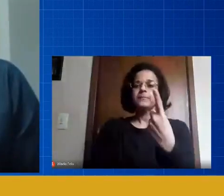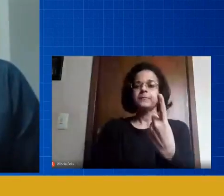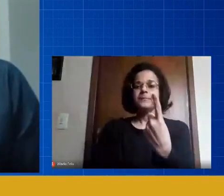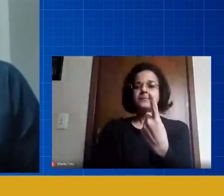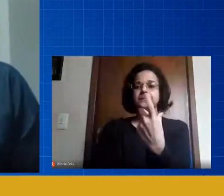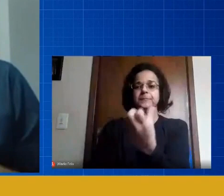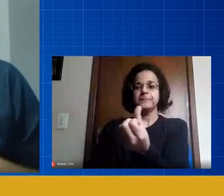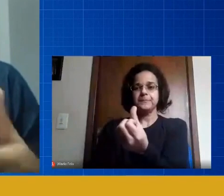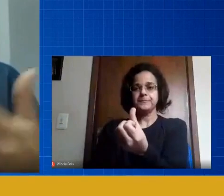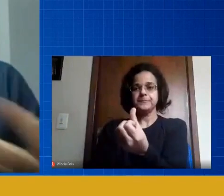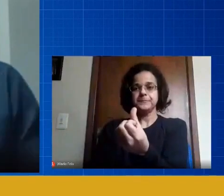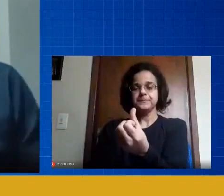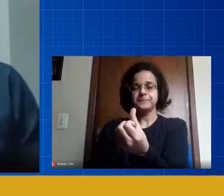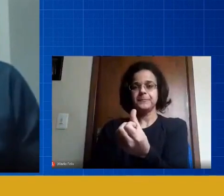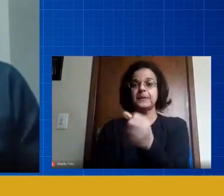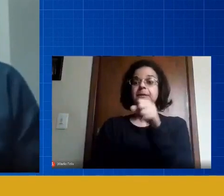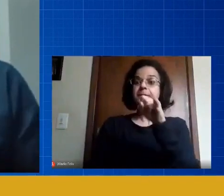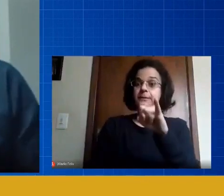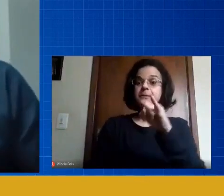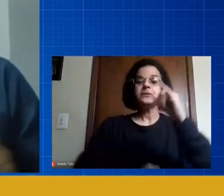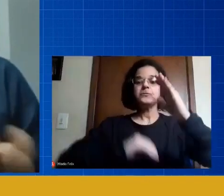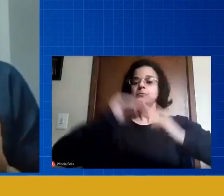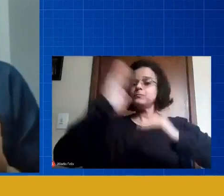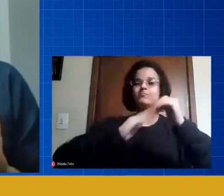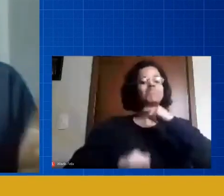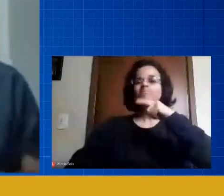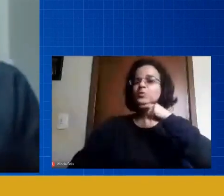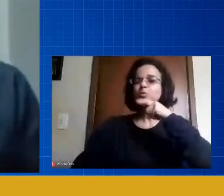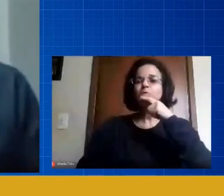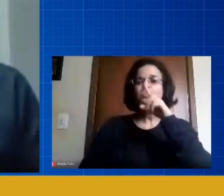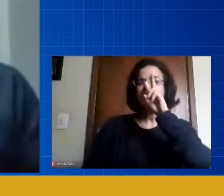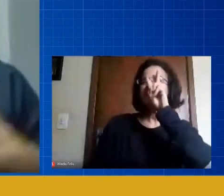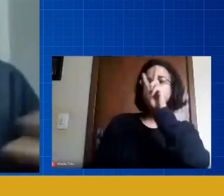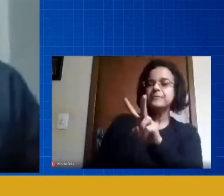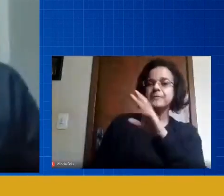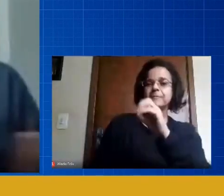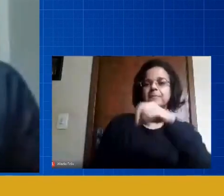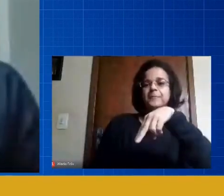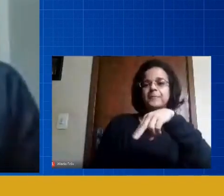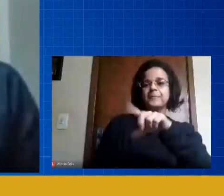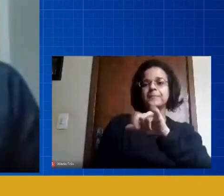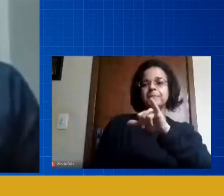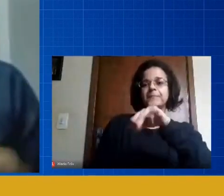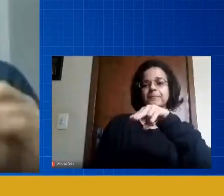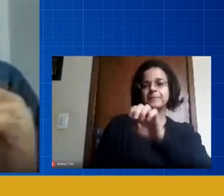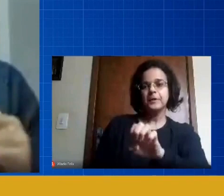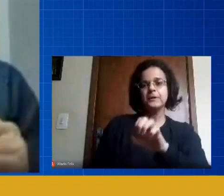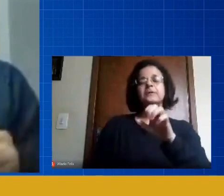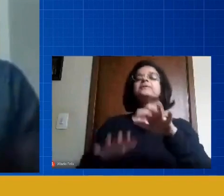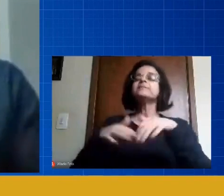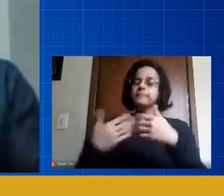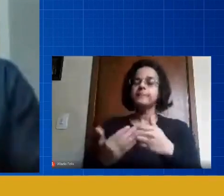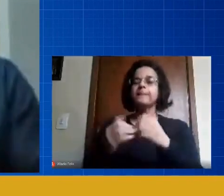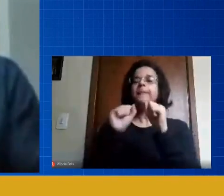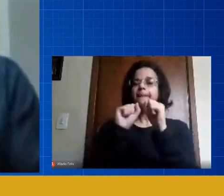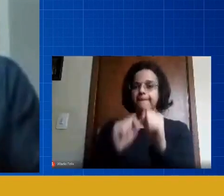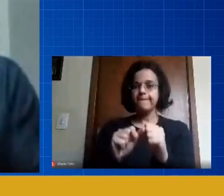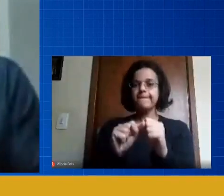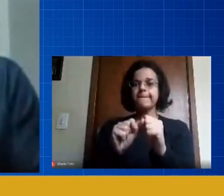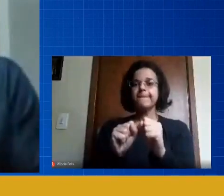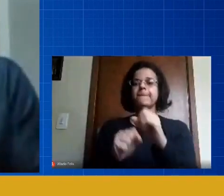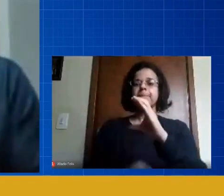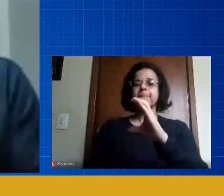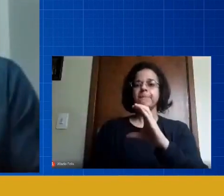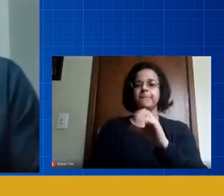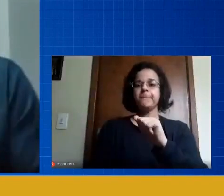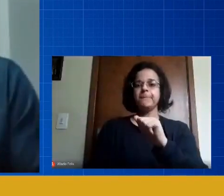aqueles profissionais que não conseguem nos acompanhar online, por qualquer que seja o motivo, elas estão no nosso canal